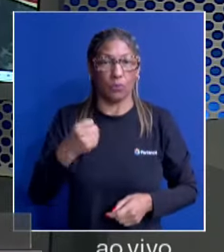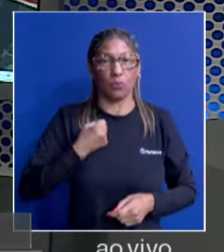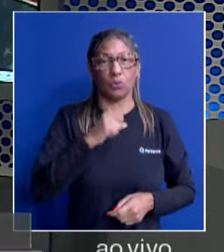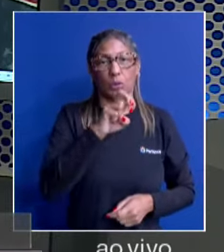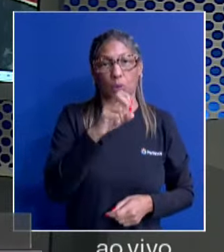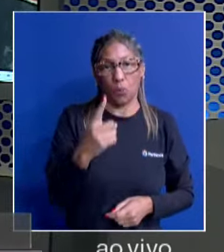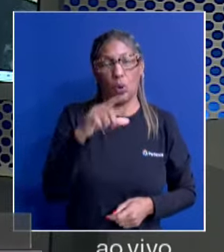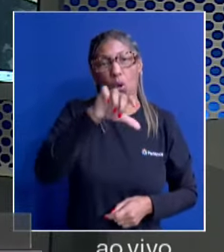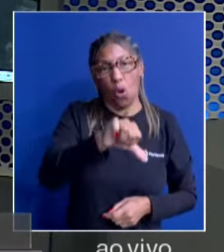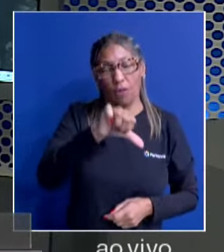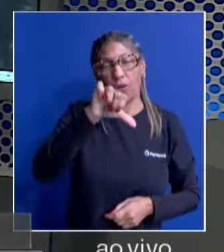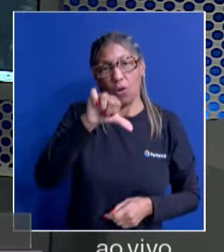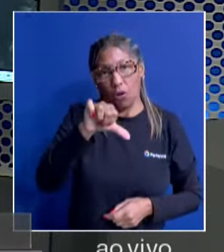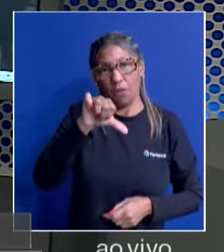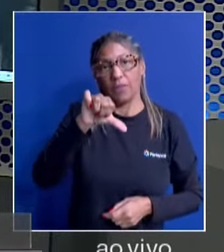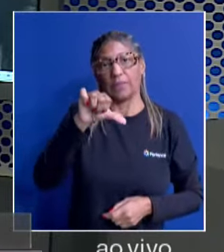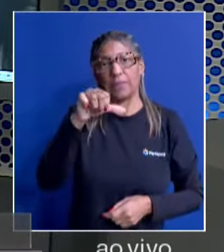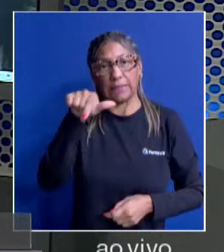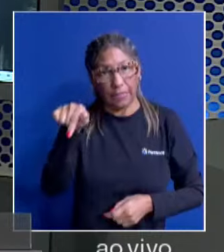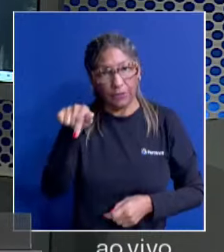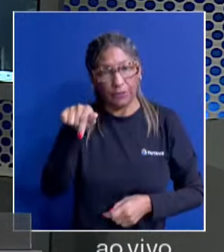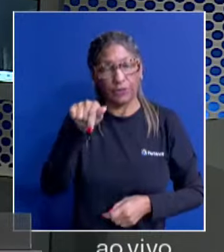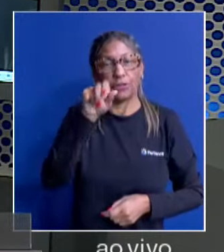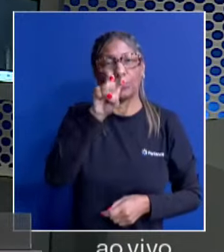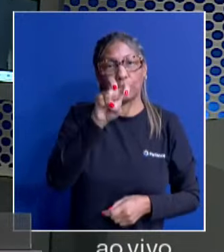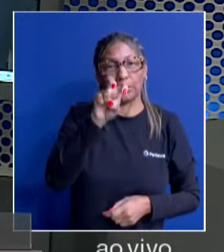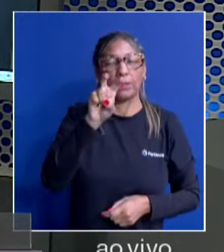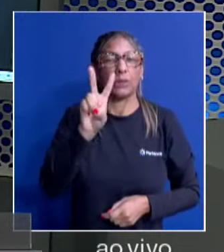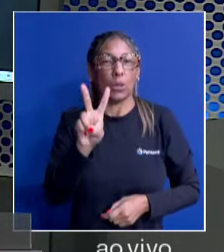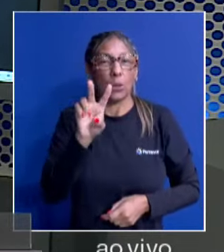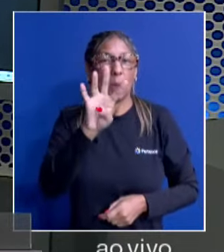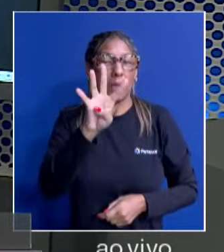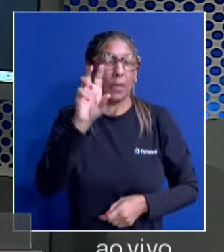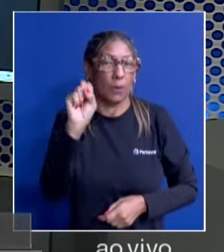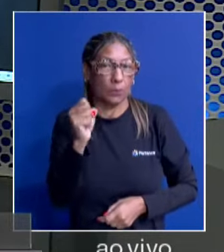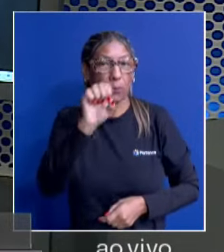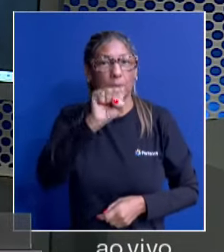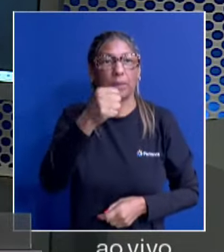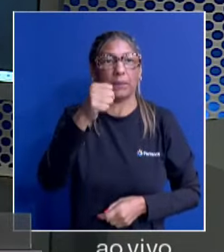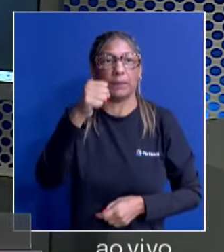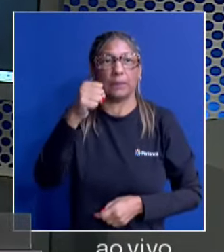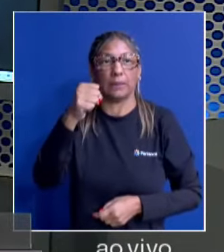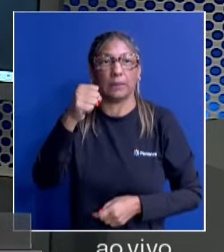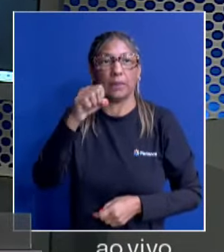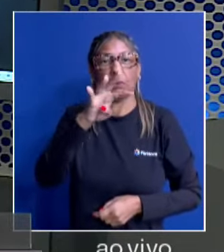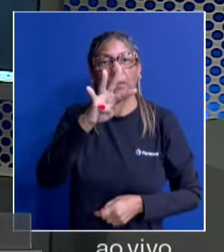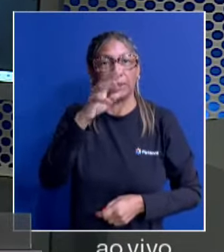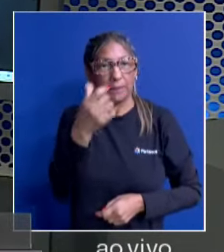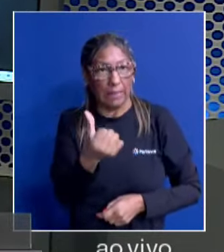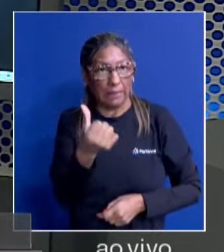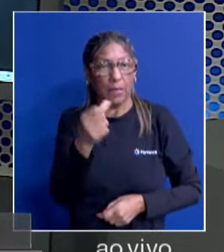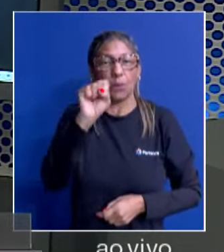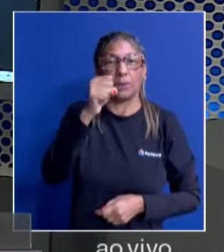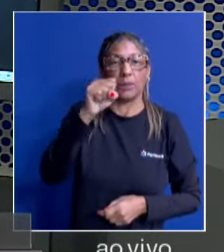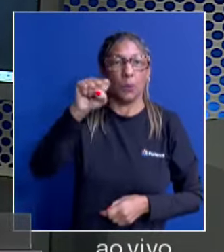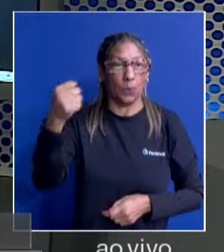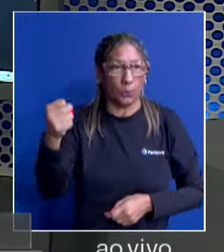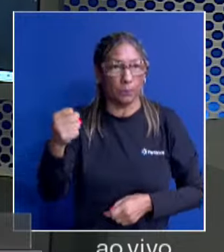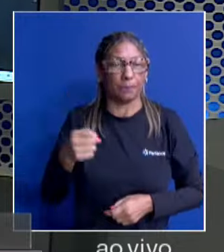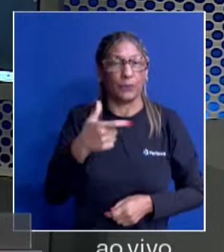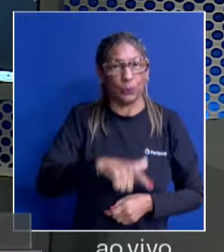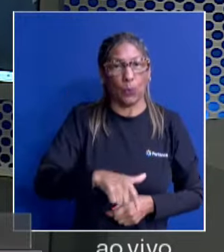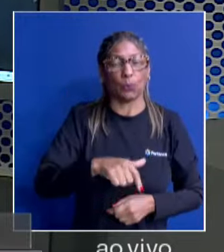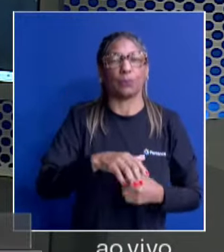-997-52-4688. Vou